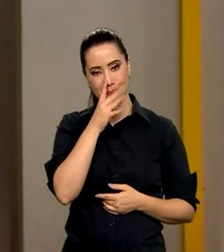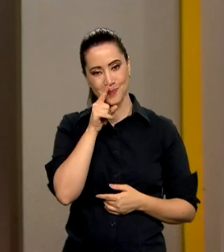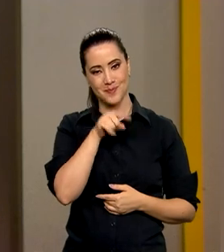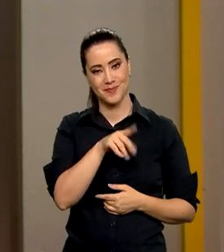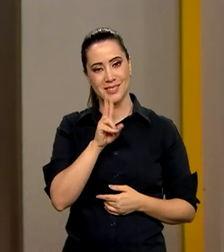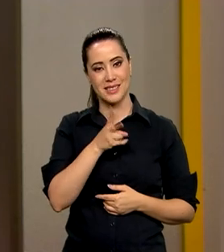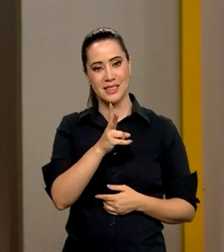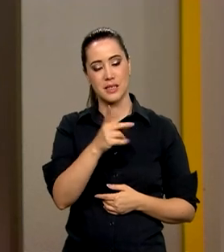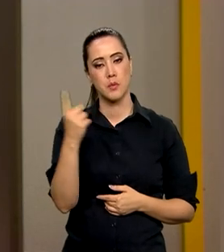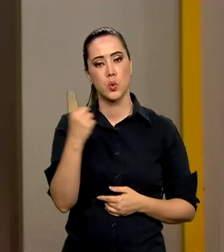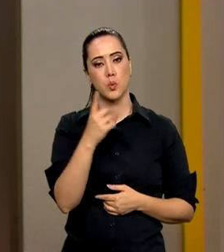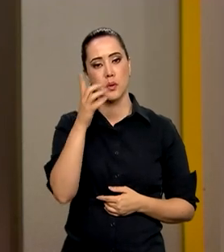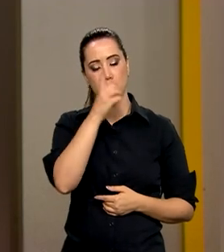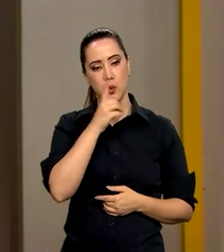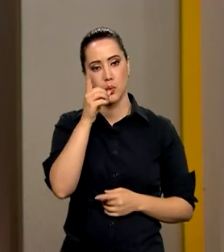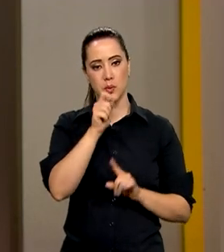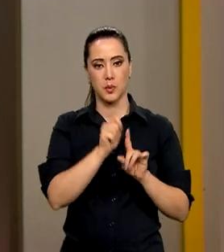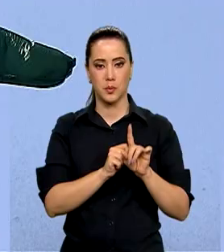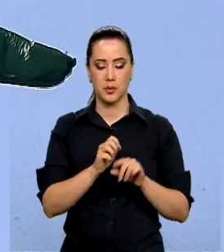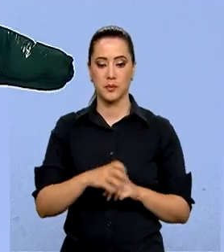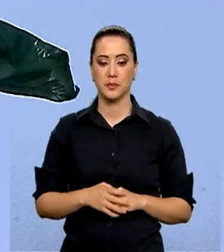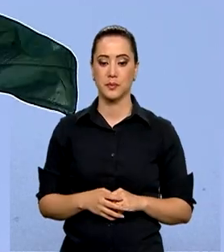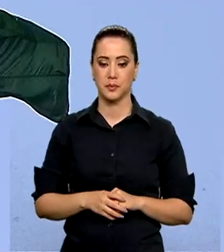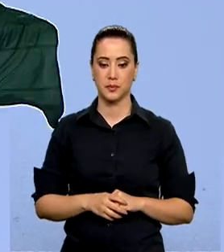ocorre sempre no primeiro domingo do mês.